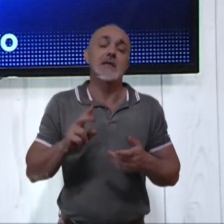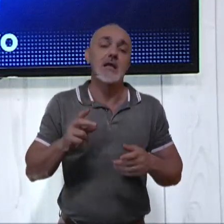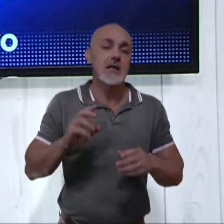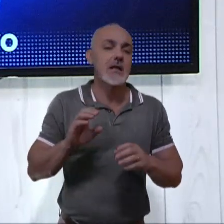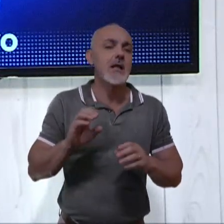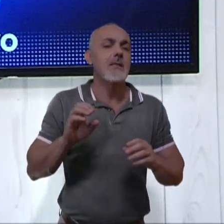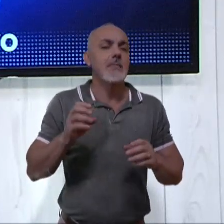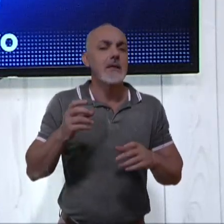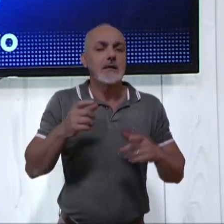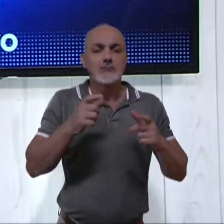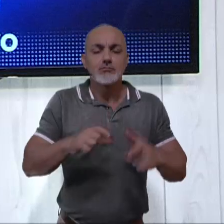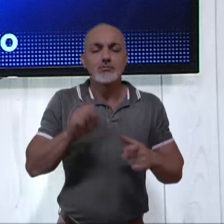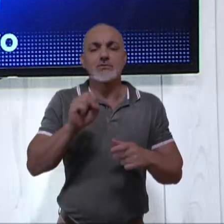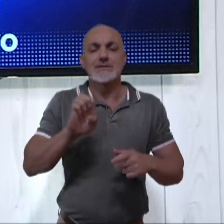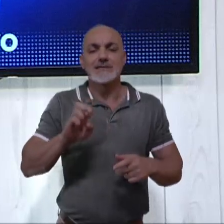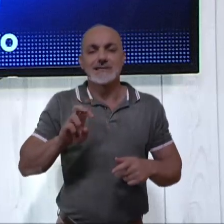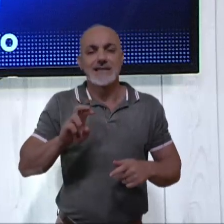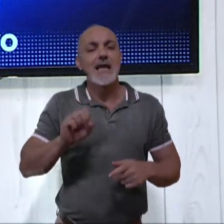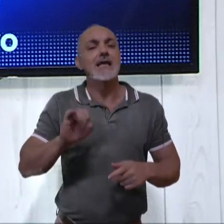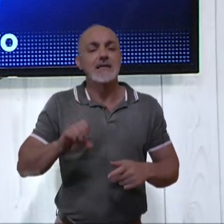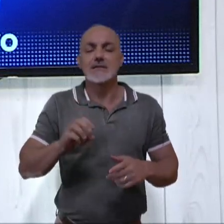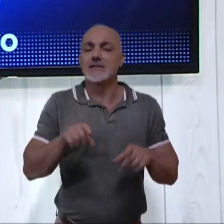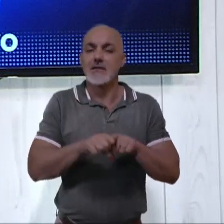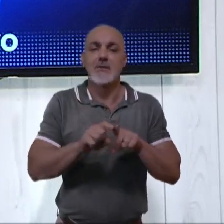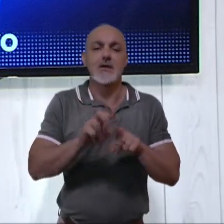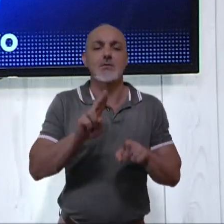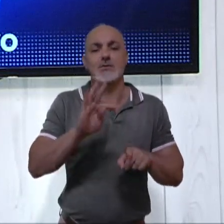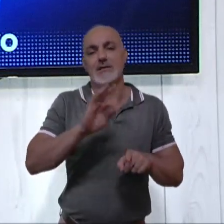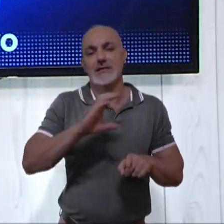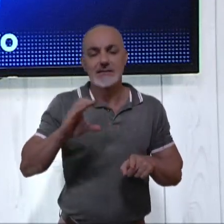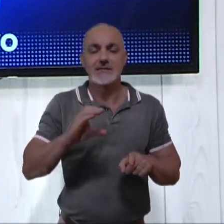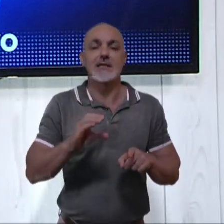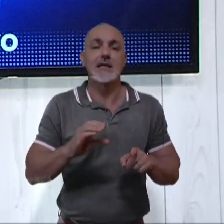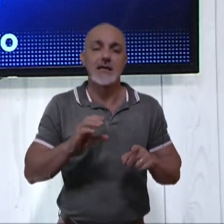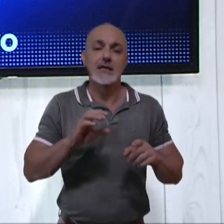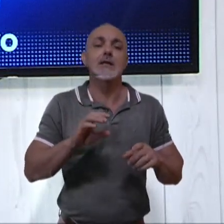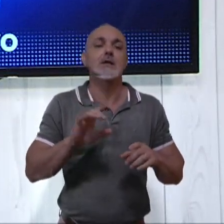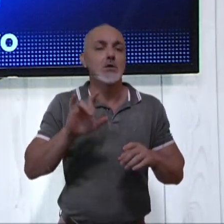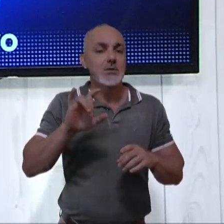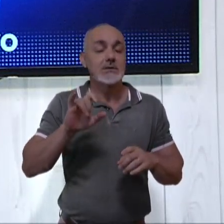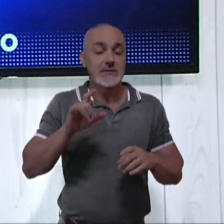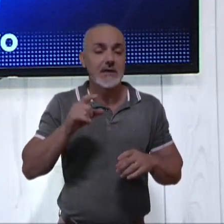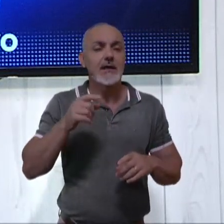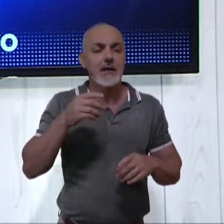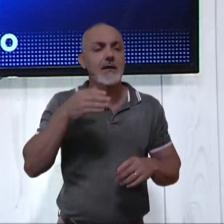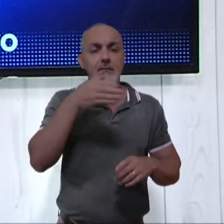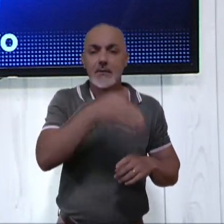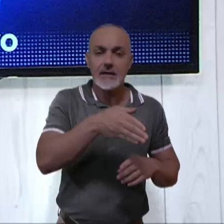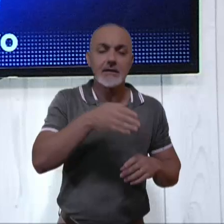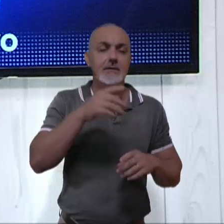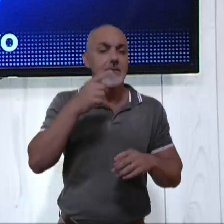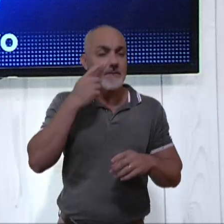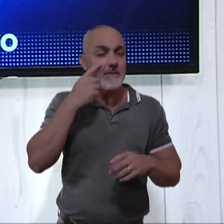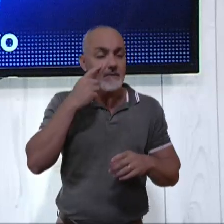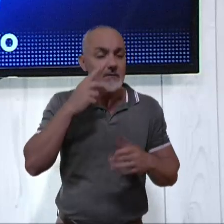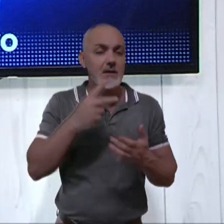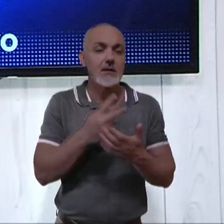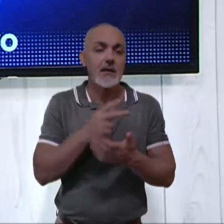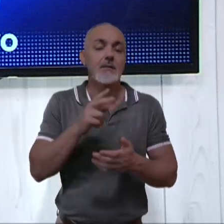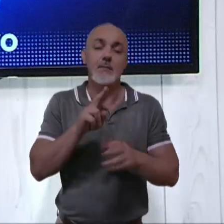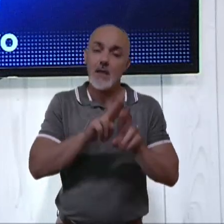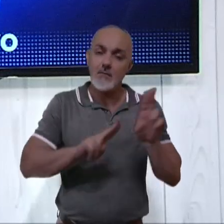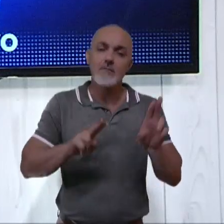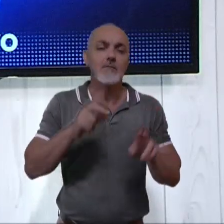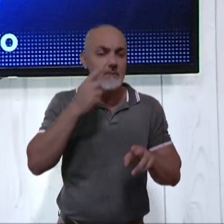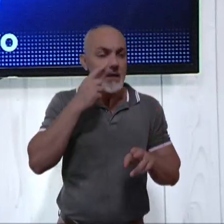SESI Gravatas e no UTC. Basta entrar no Instagram da UFU ou da PROAI e ver onde vão acontecer os jogos e ir